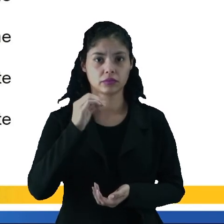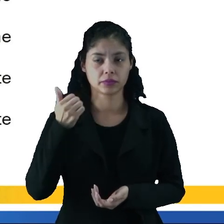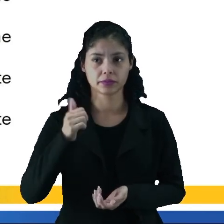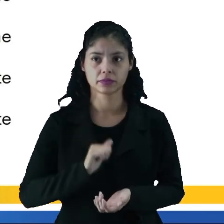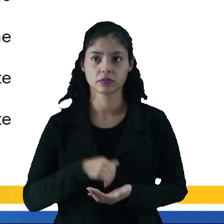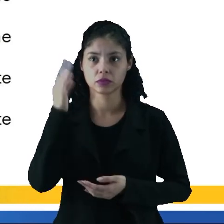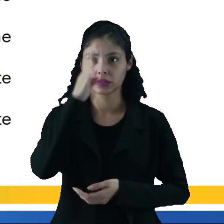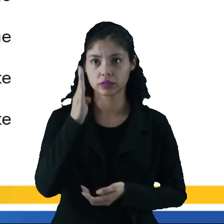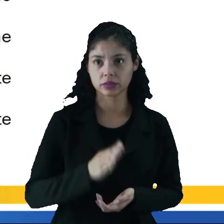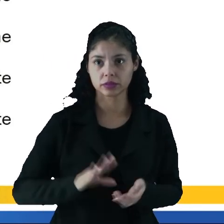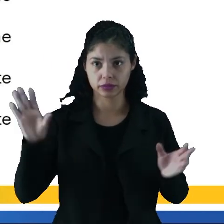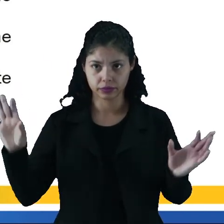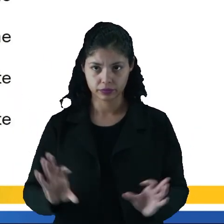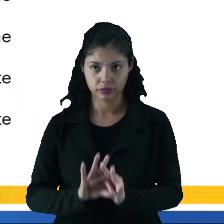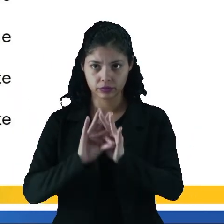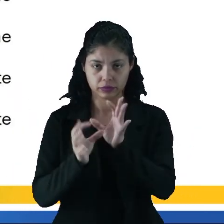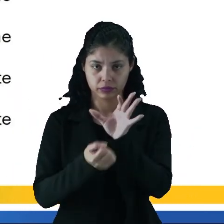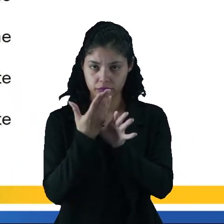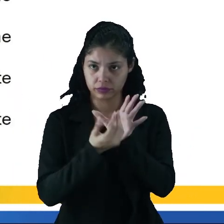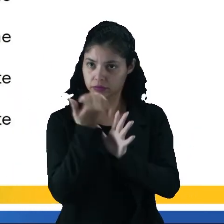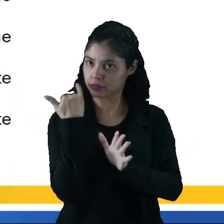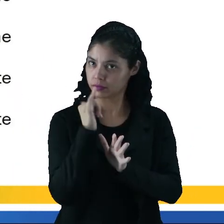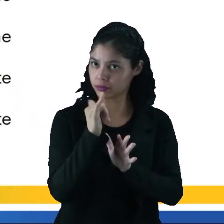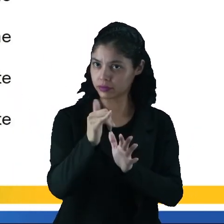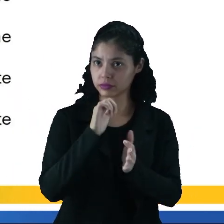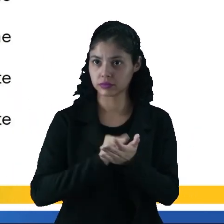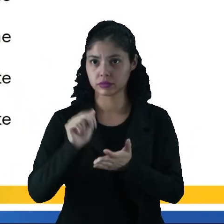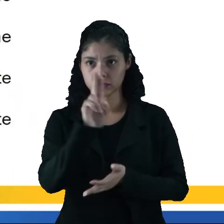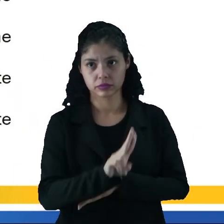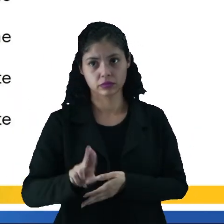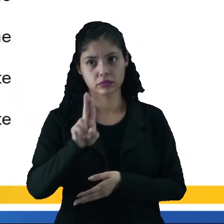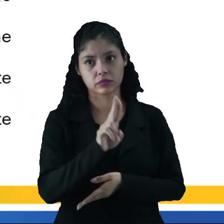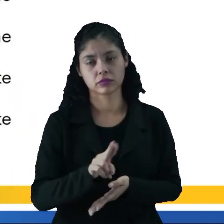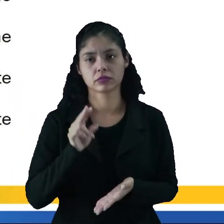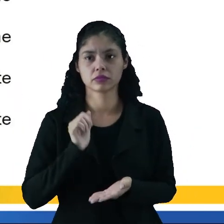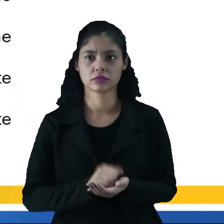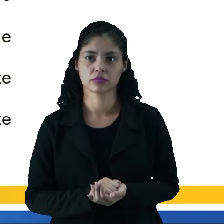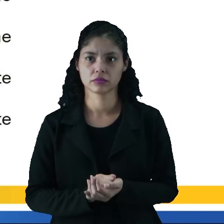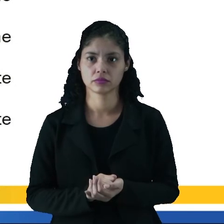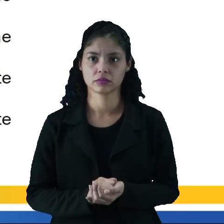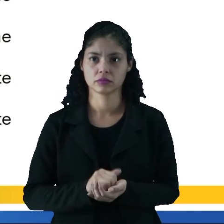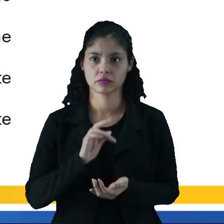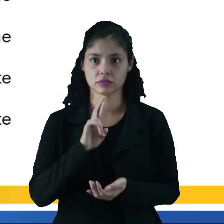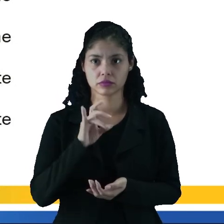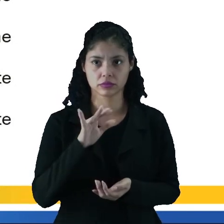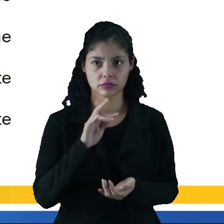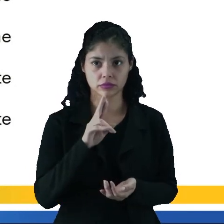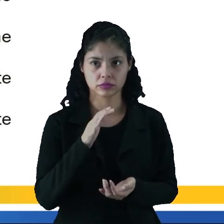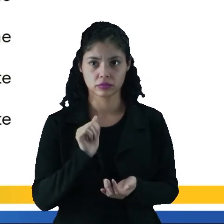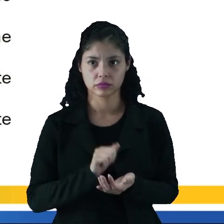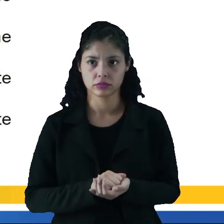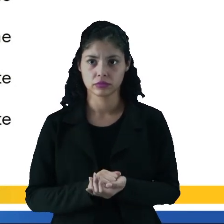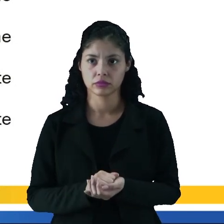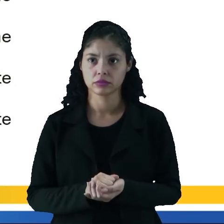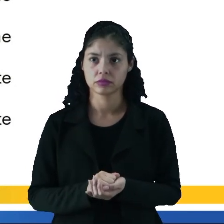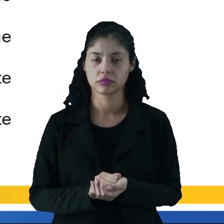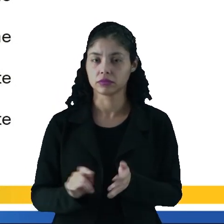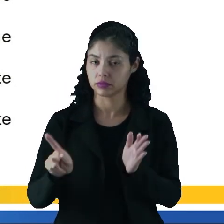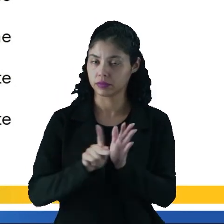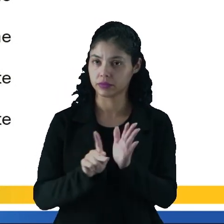No Brasil, a relação entre a produção de eletricidade e a utilização de recursos hídricos,